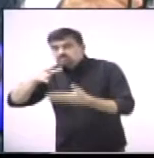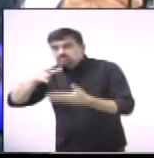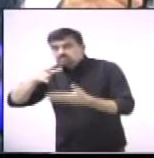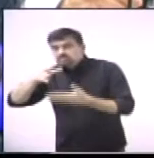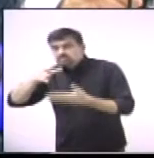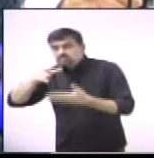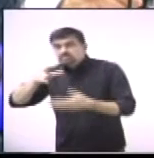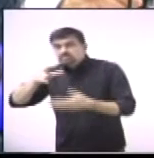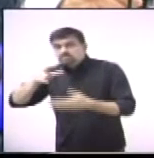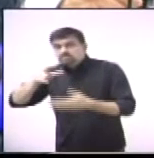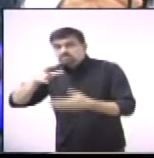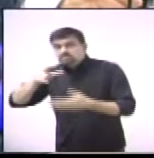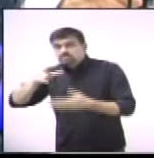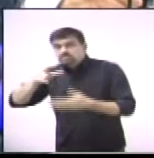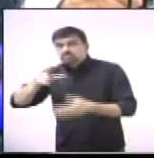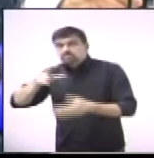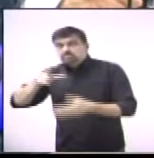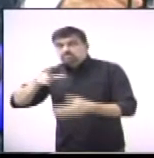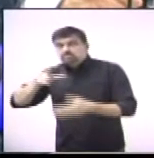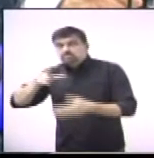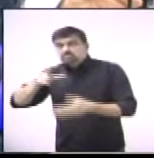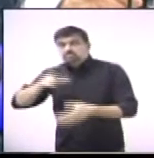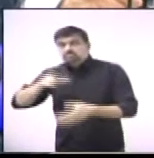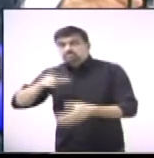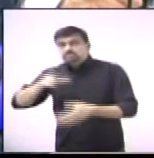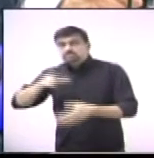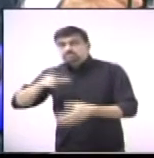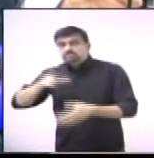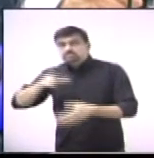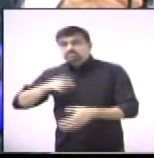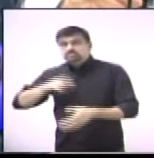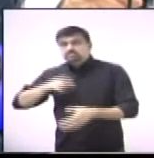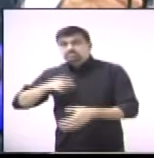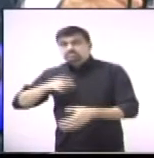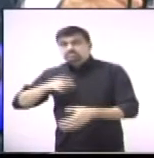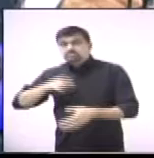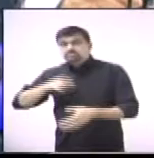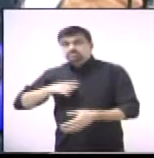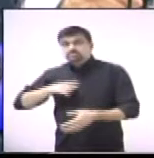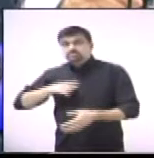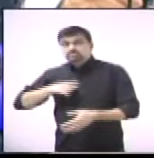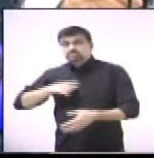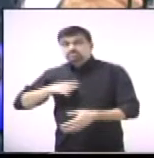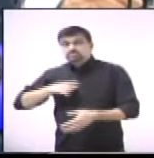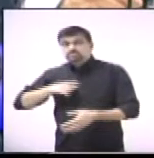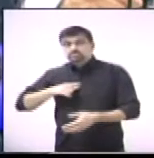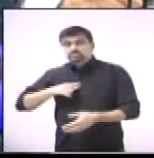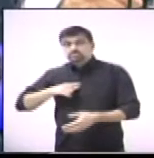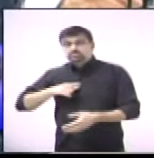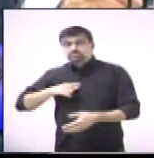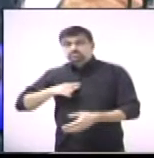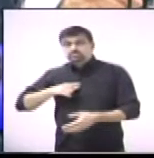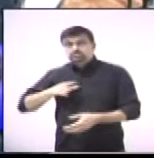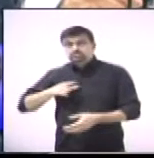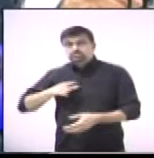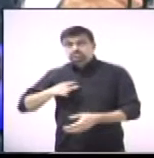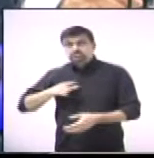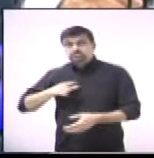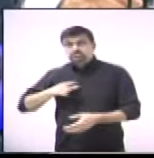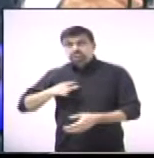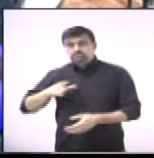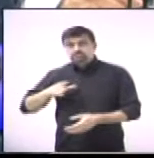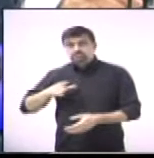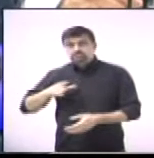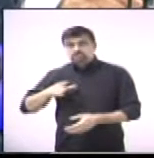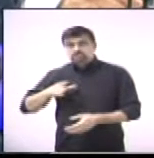do setor de investigações gerais, o João Melchior. E também a Guarda Municipal dar os parabéns ao nosso